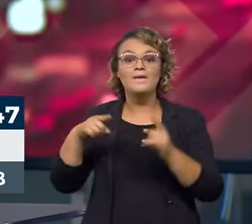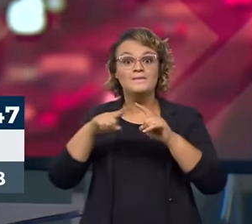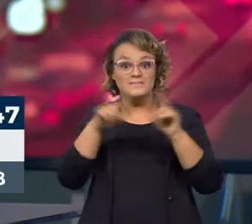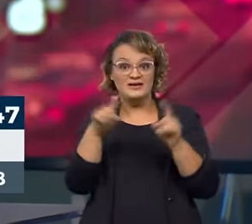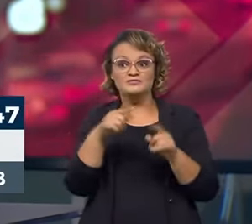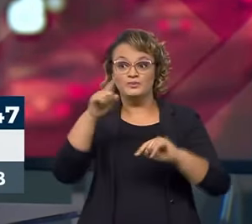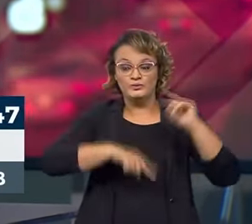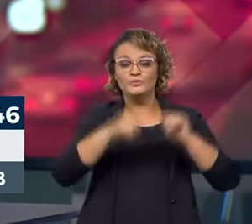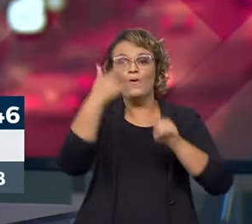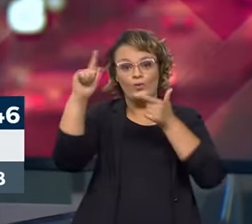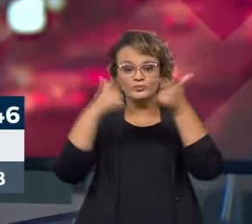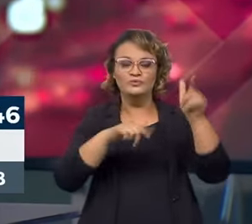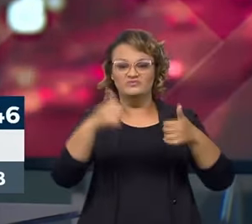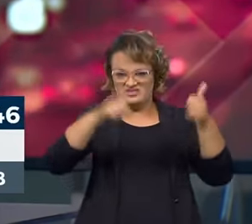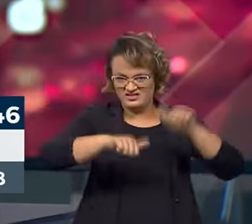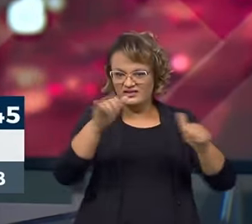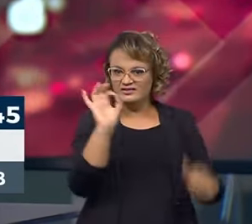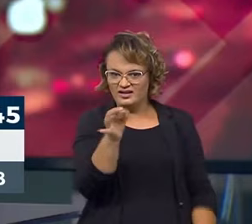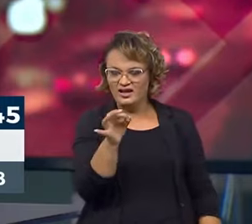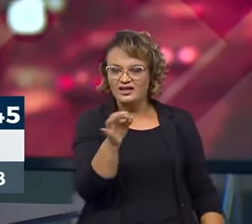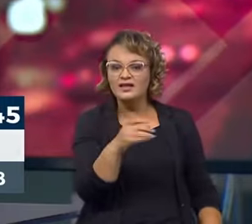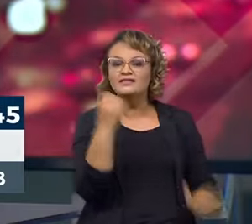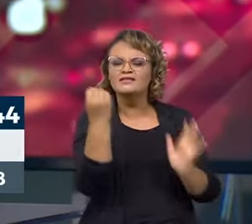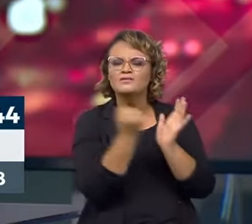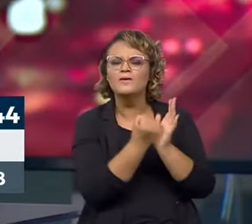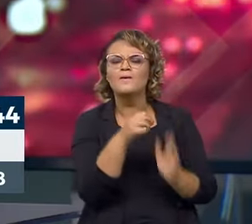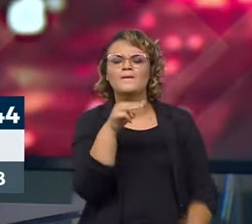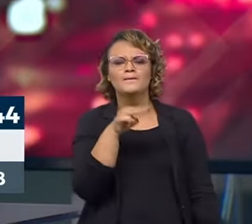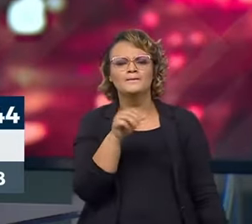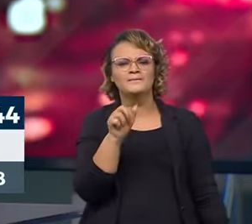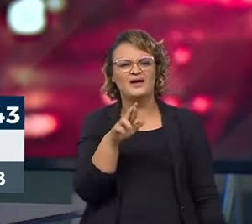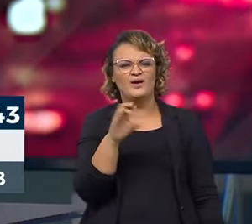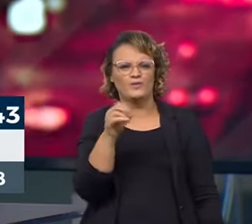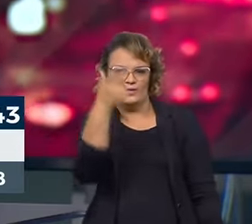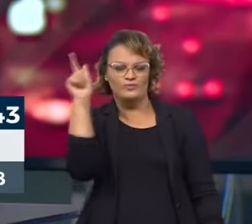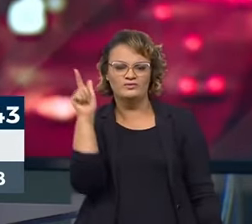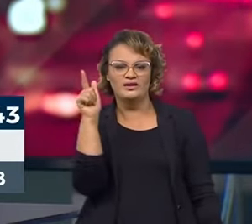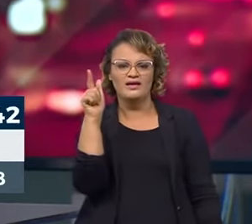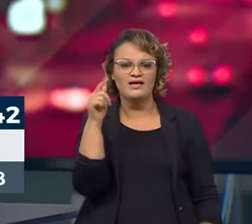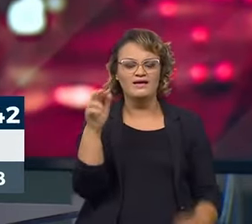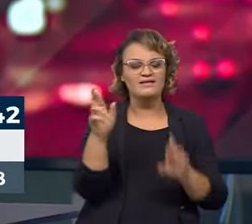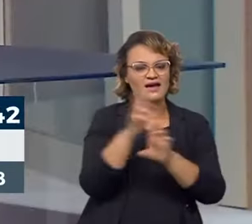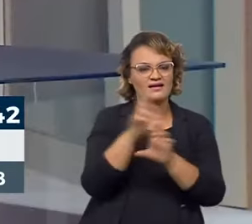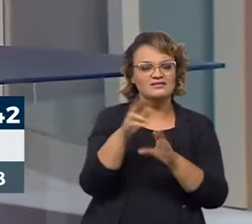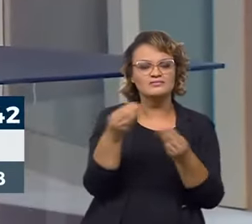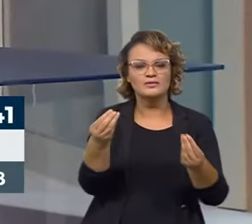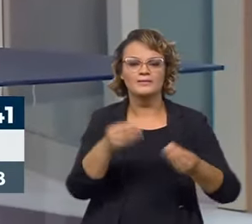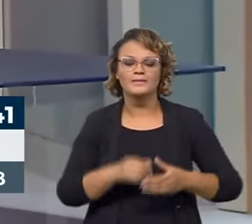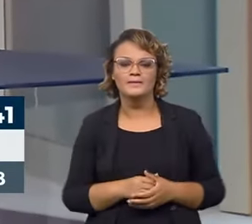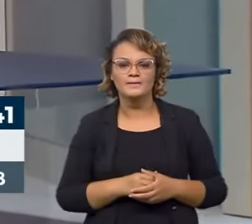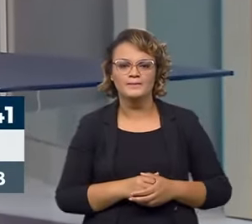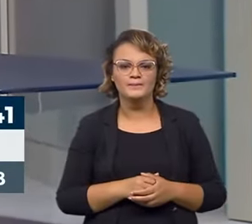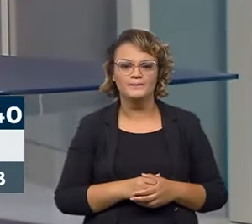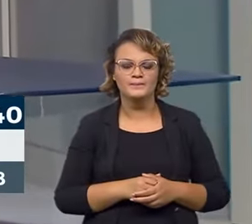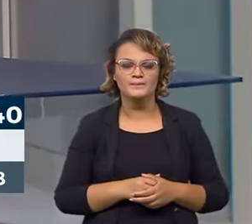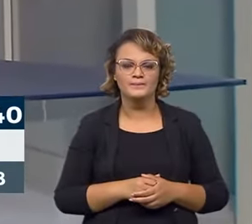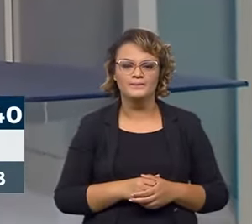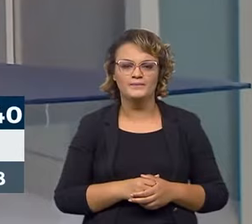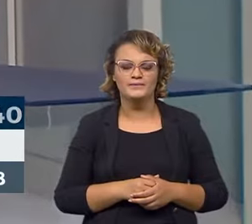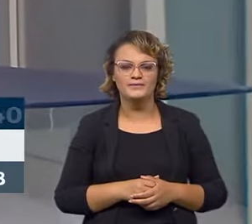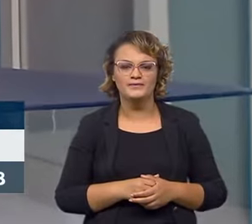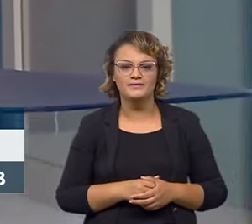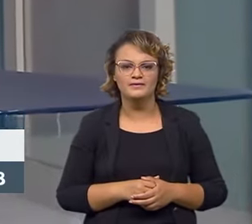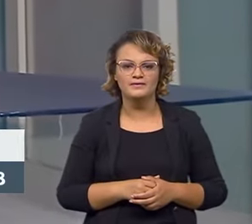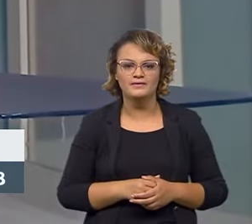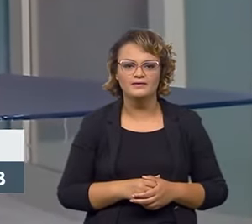produto. Queria que o falasse um pouquinho sobre esse marco e o que ele muda nas relações de consumo. Olha, Alessandro, uma